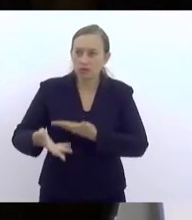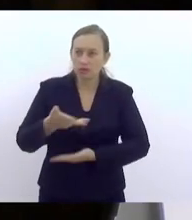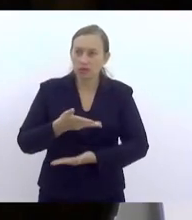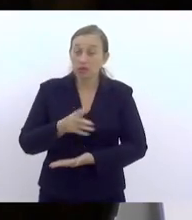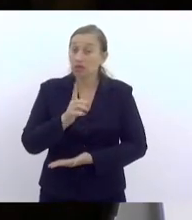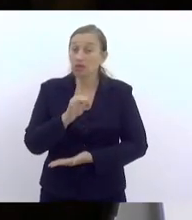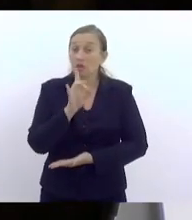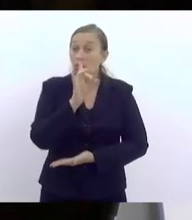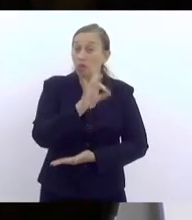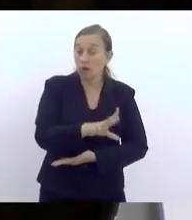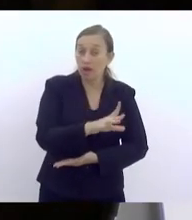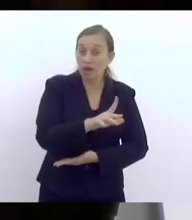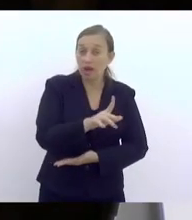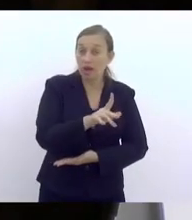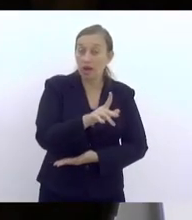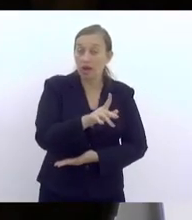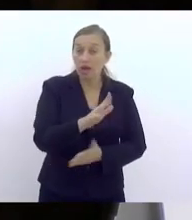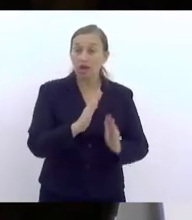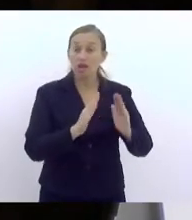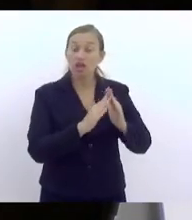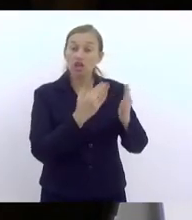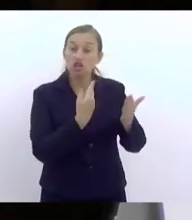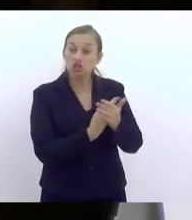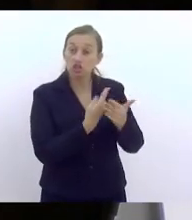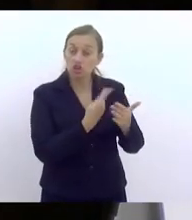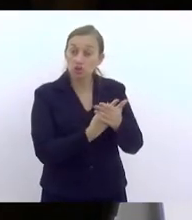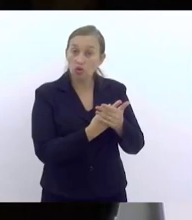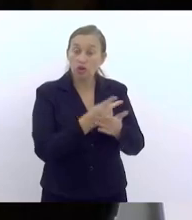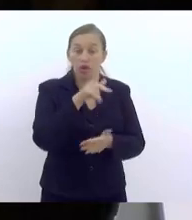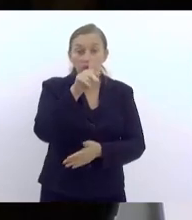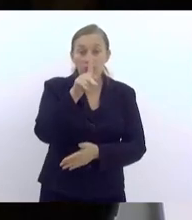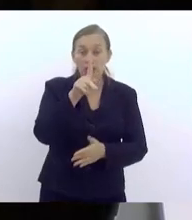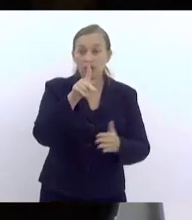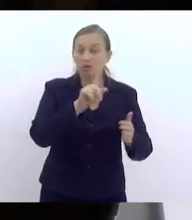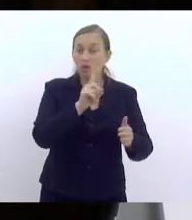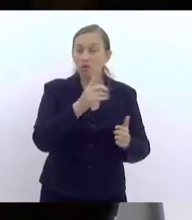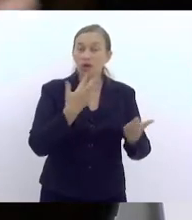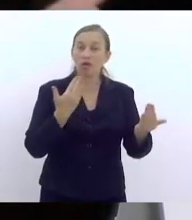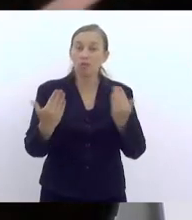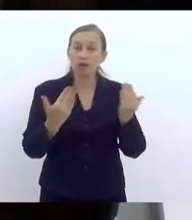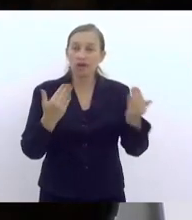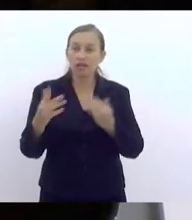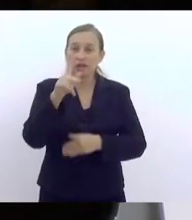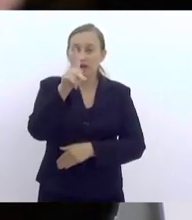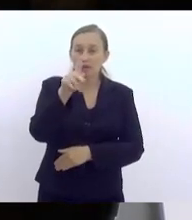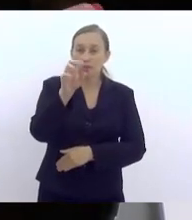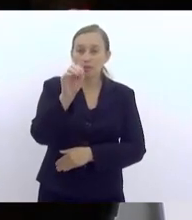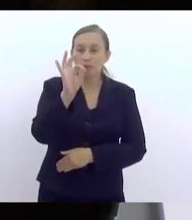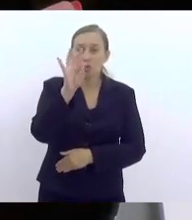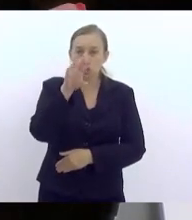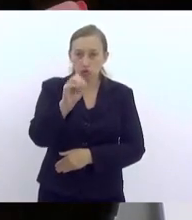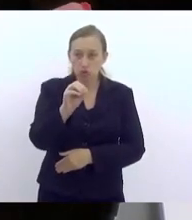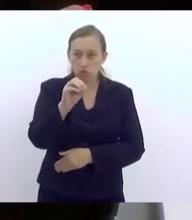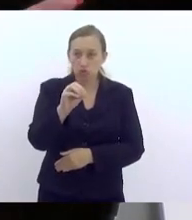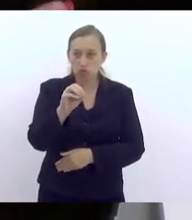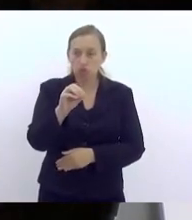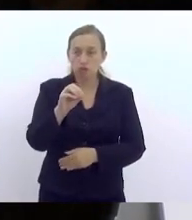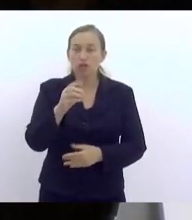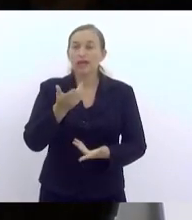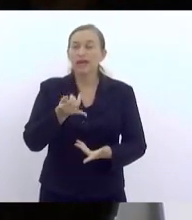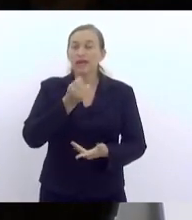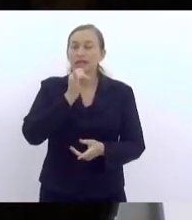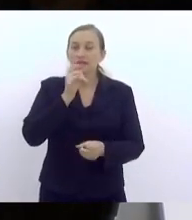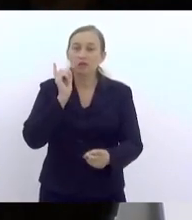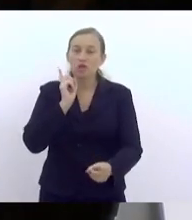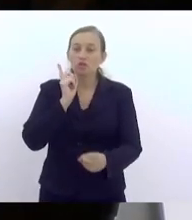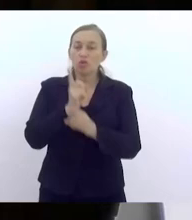posto avançado do Estado, que você encontra a segurança pública, que você encontra todas as políticas públicas dentro